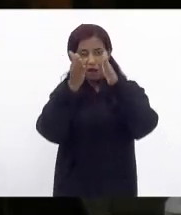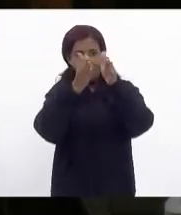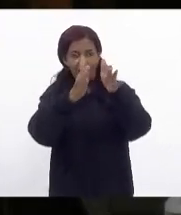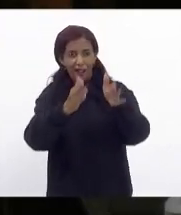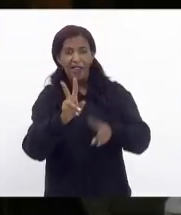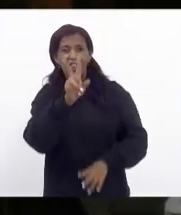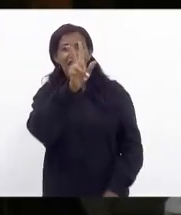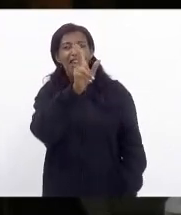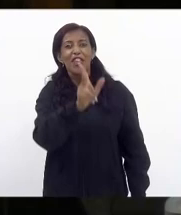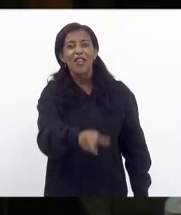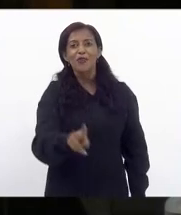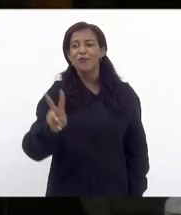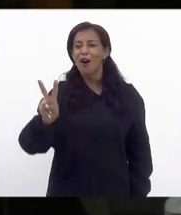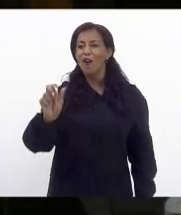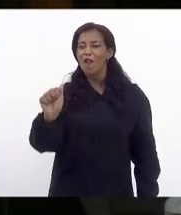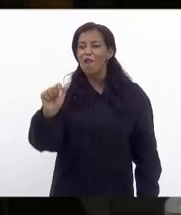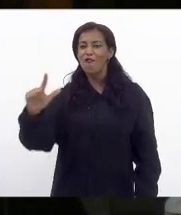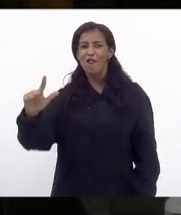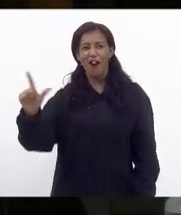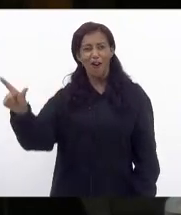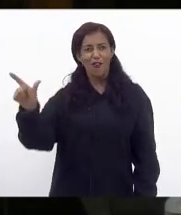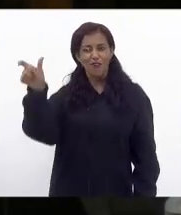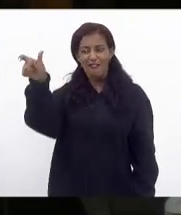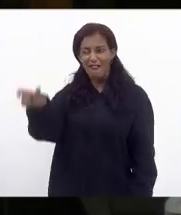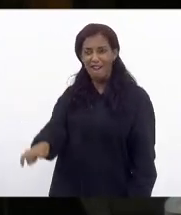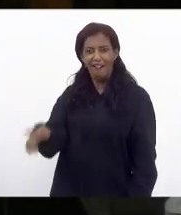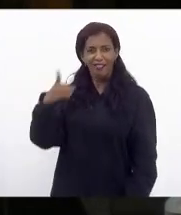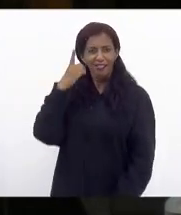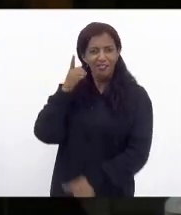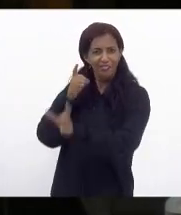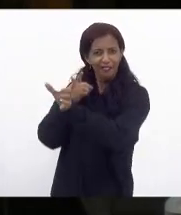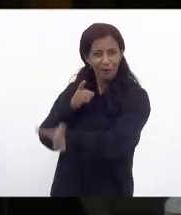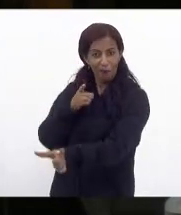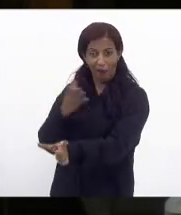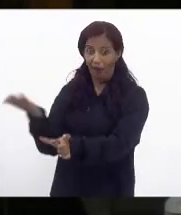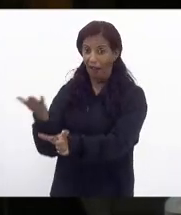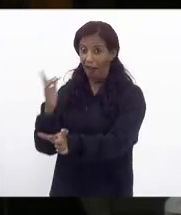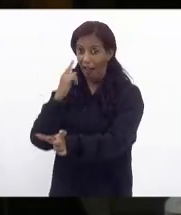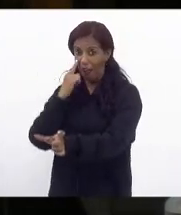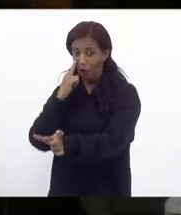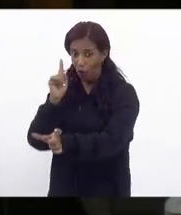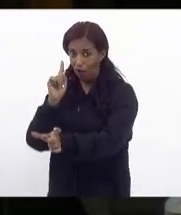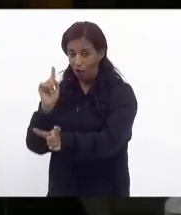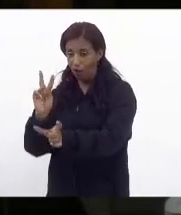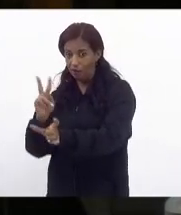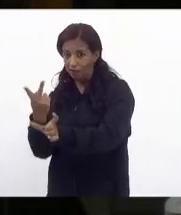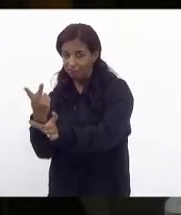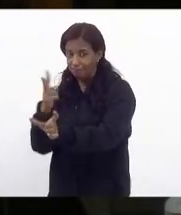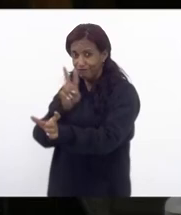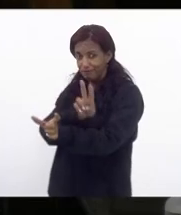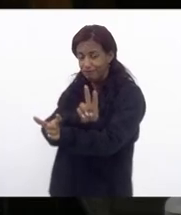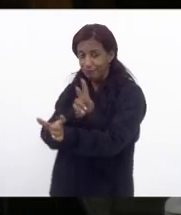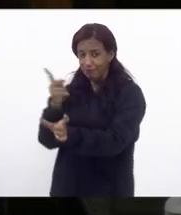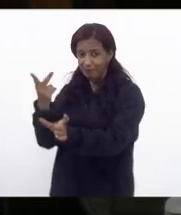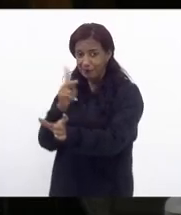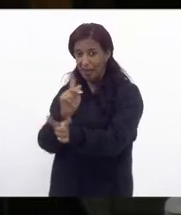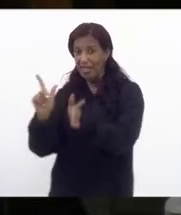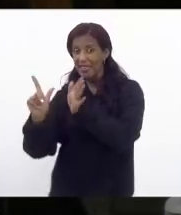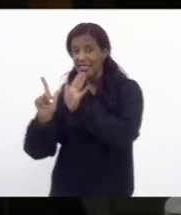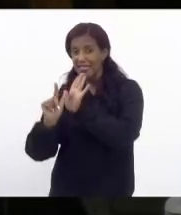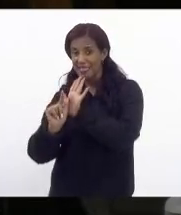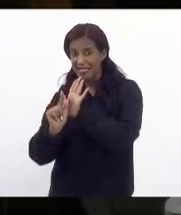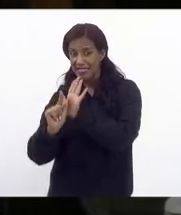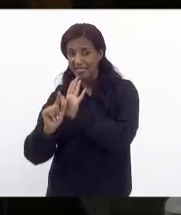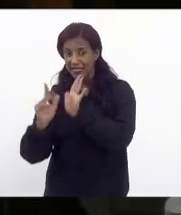o Valdaciasa todo elegante pega agora uma foto pega uma foto da central do